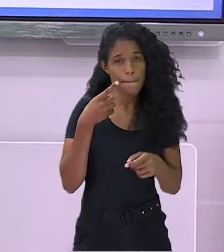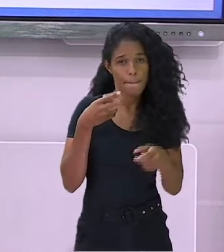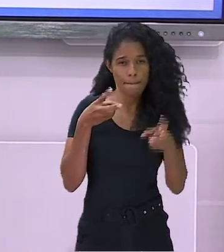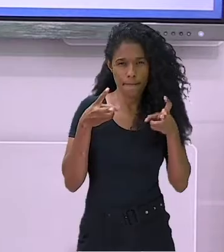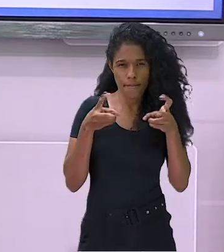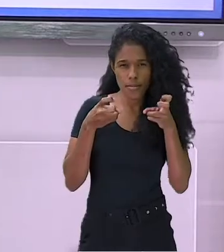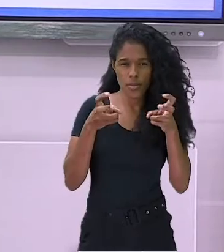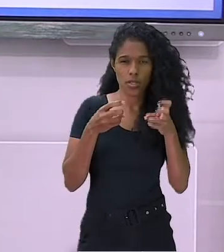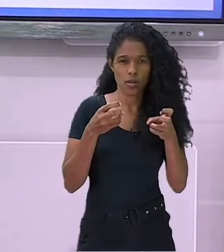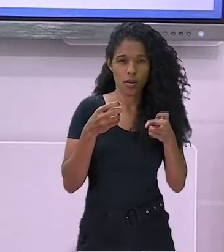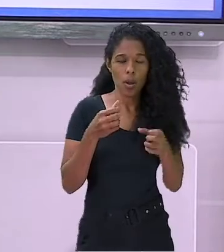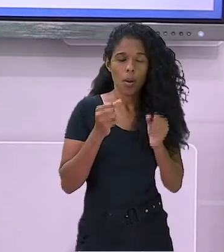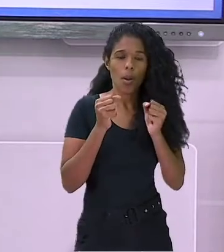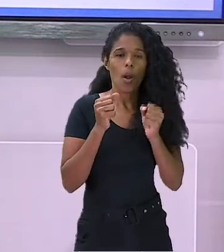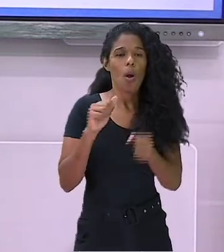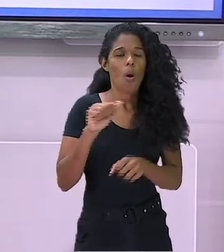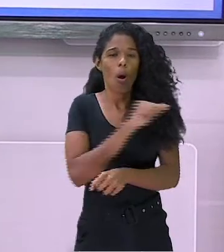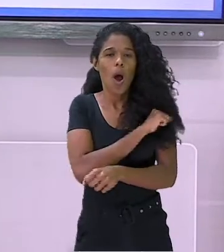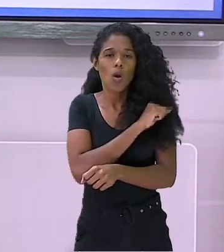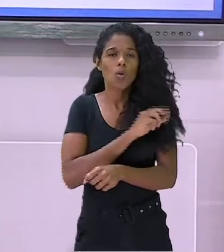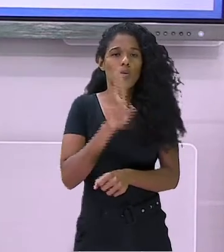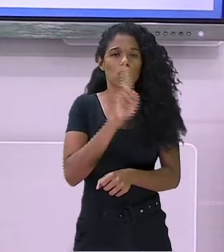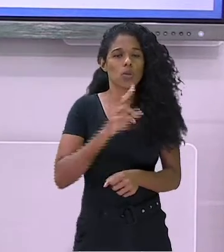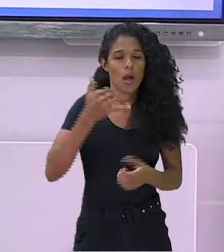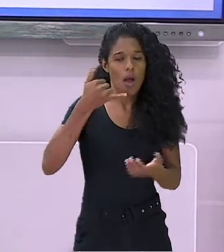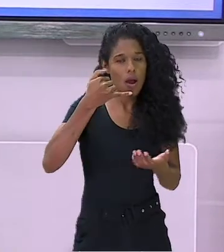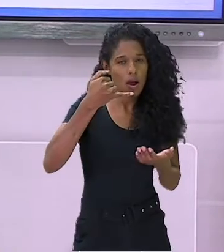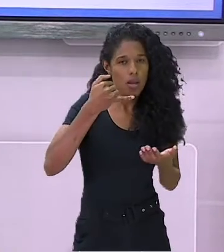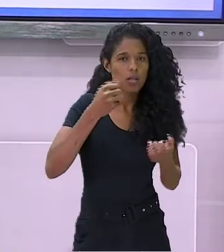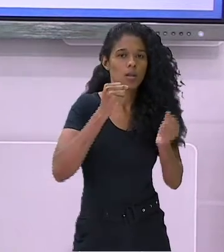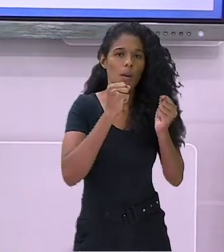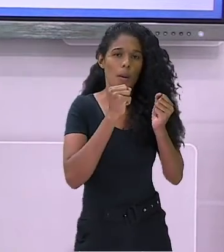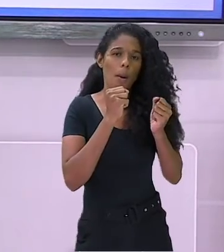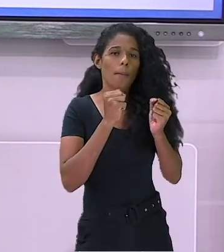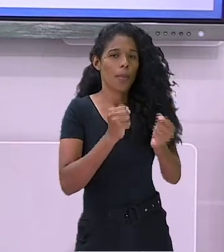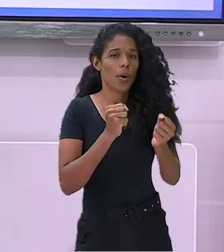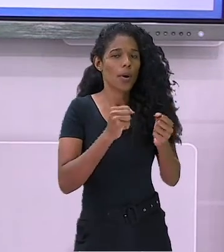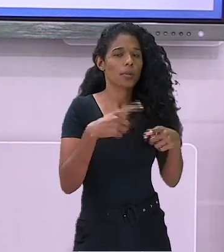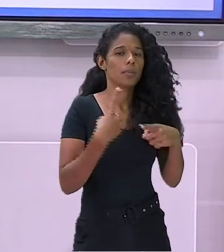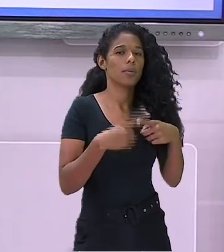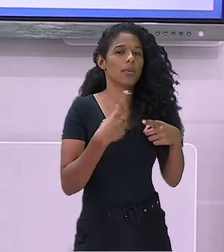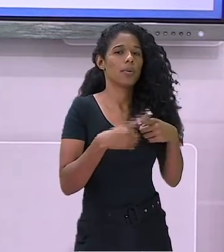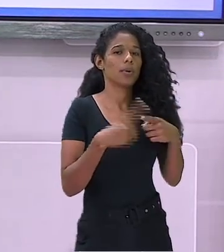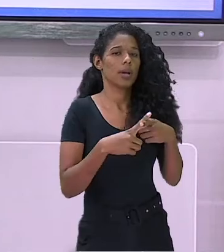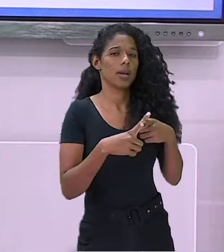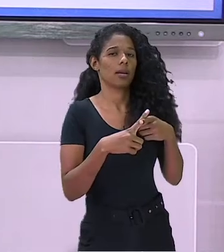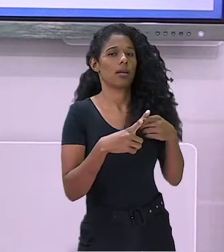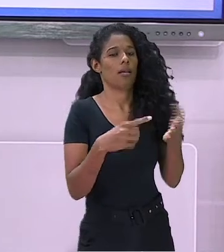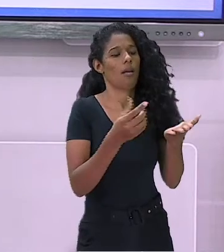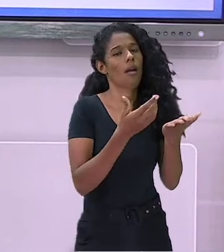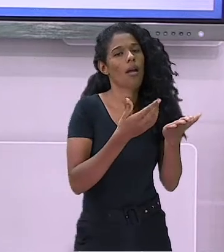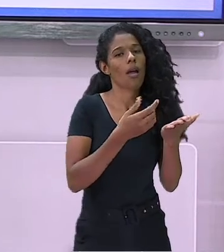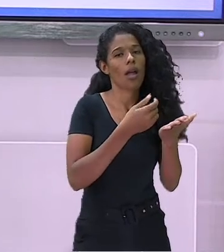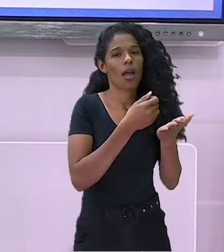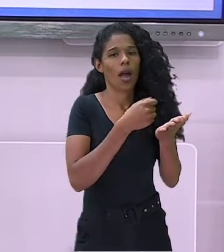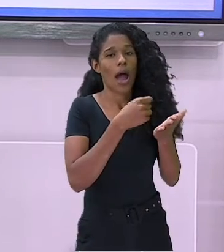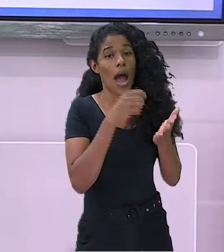também pode usar o lápis 6B ou jumbo, pois o grafite é mais largo e escuro.